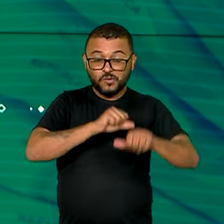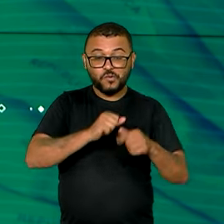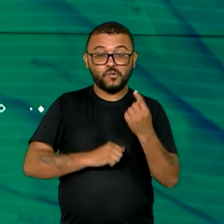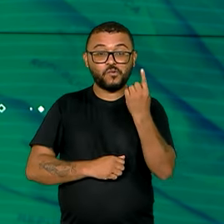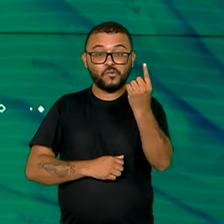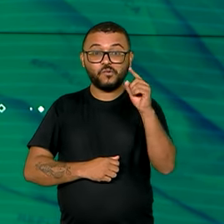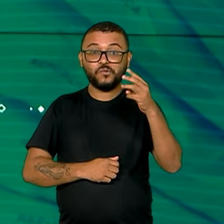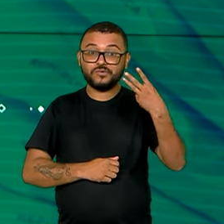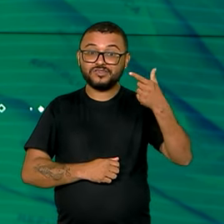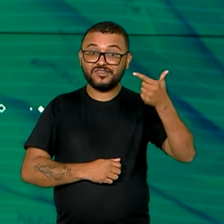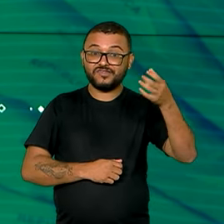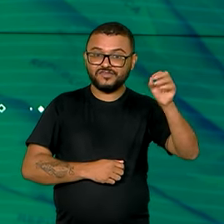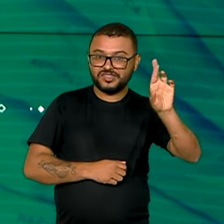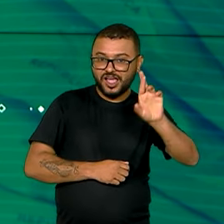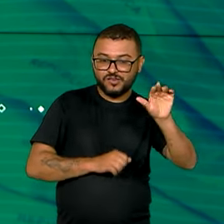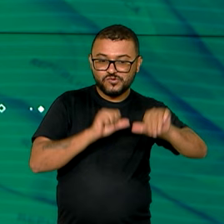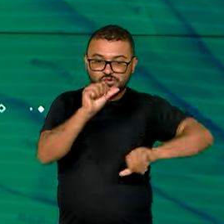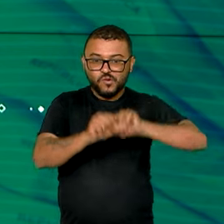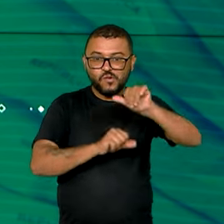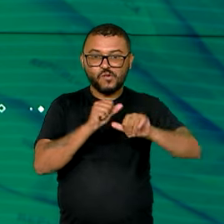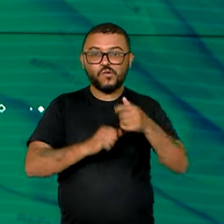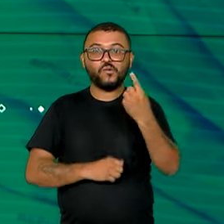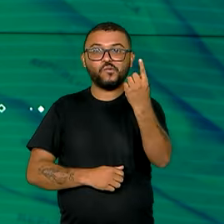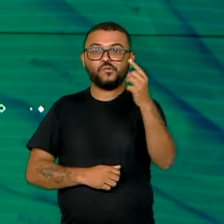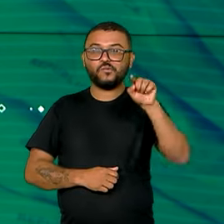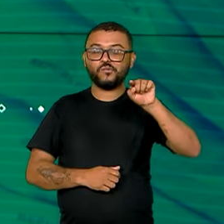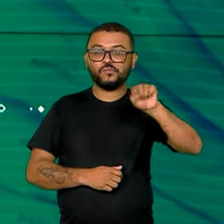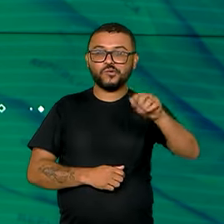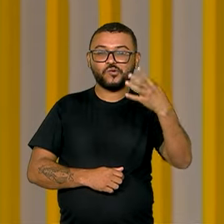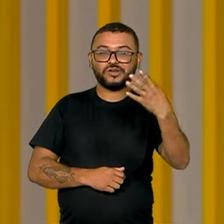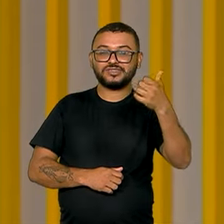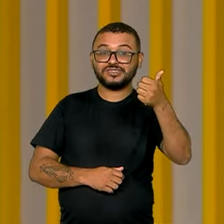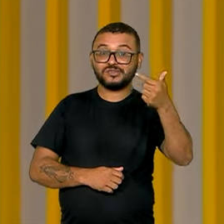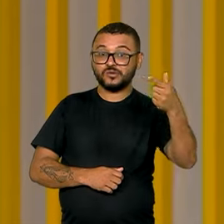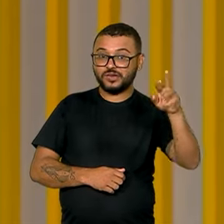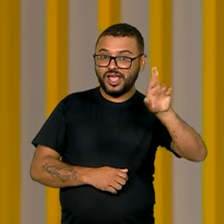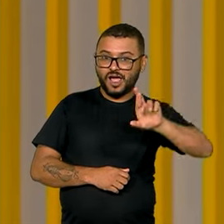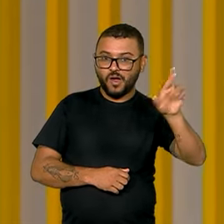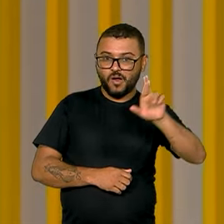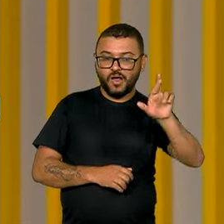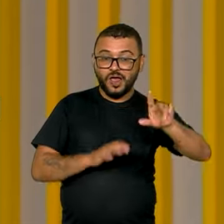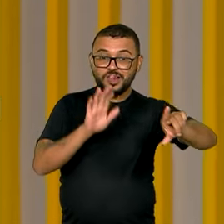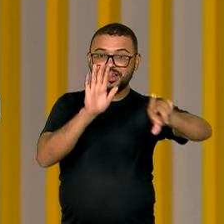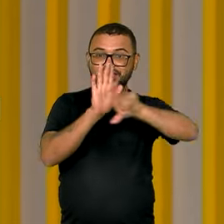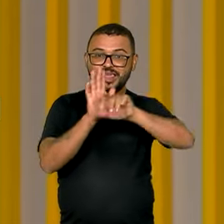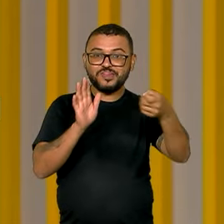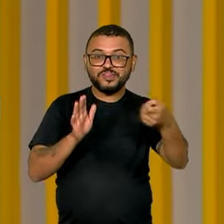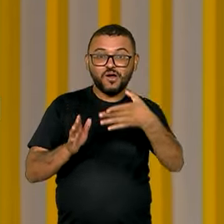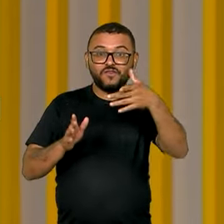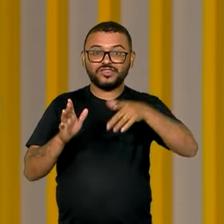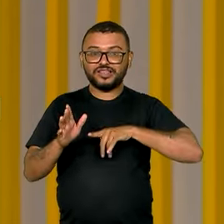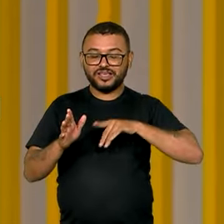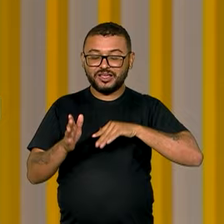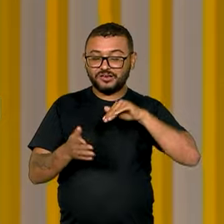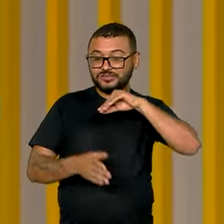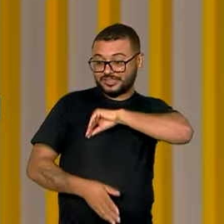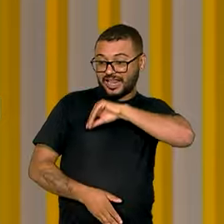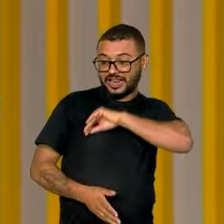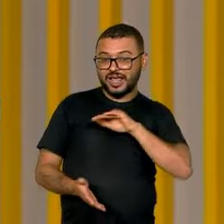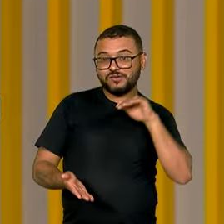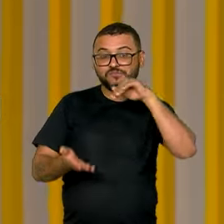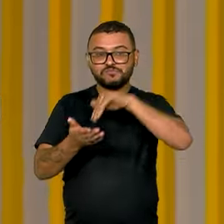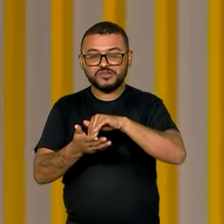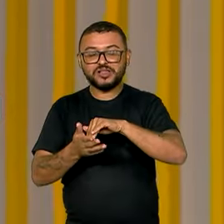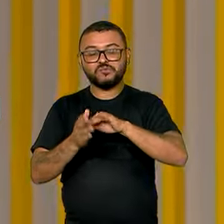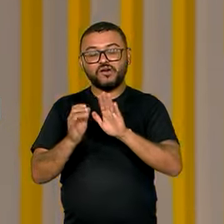.320 para R$ 1.412. A nova legislação prevê que o mínimo suba de acordo